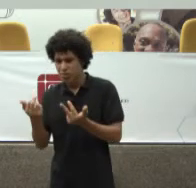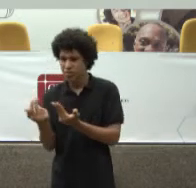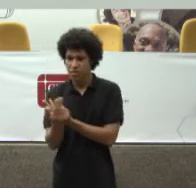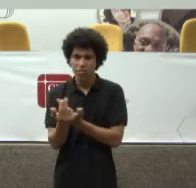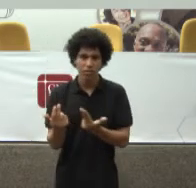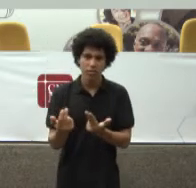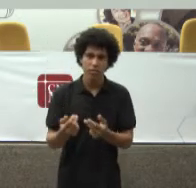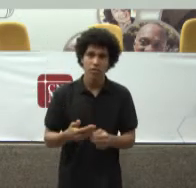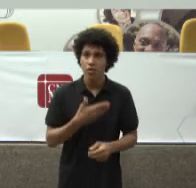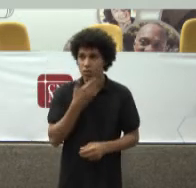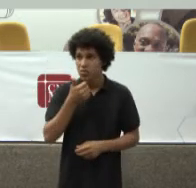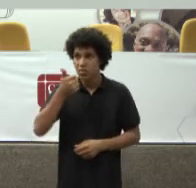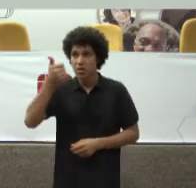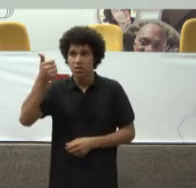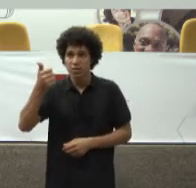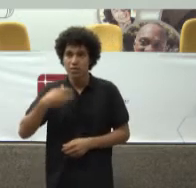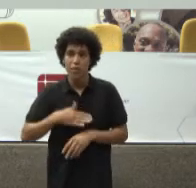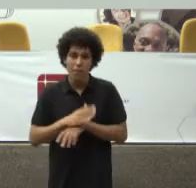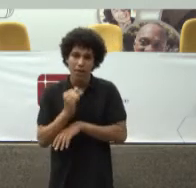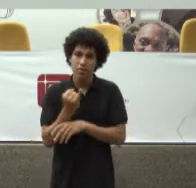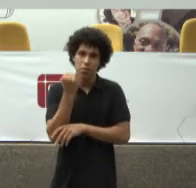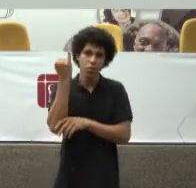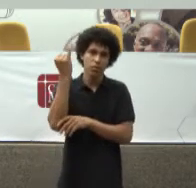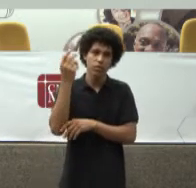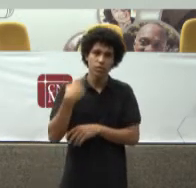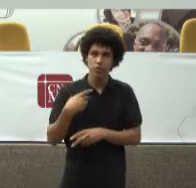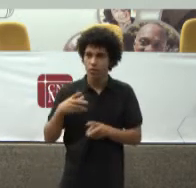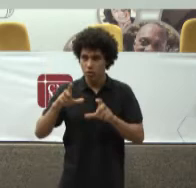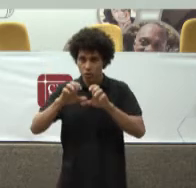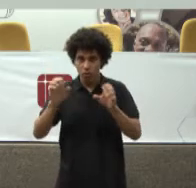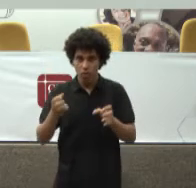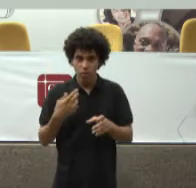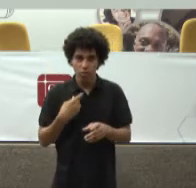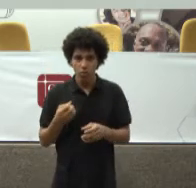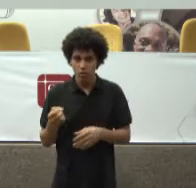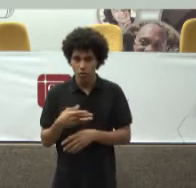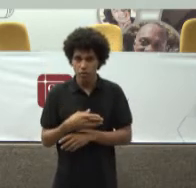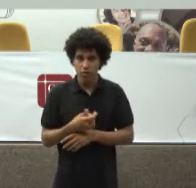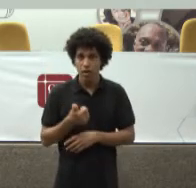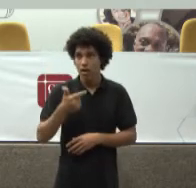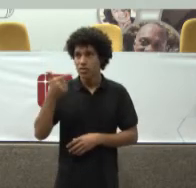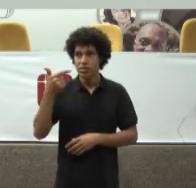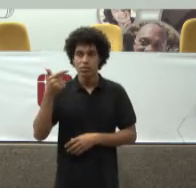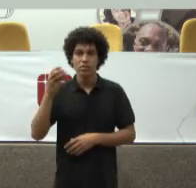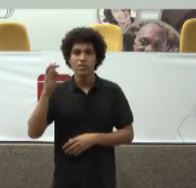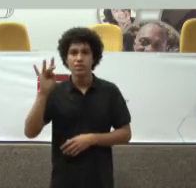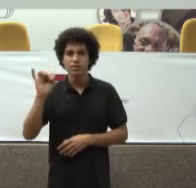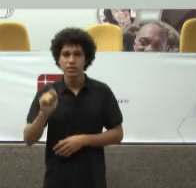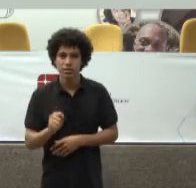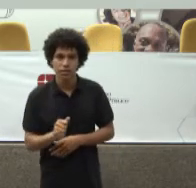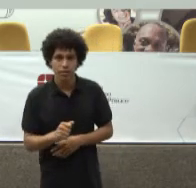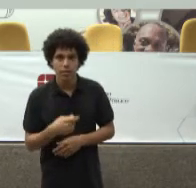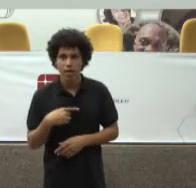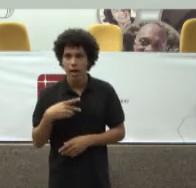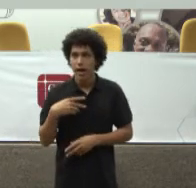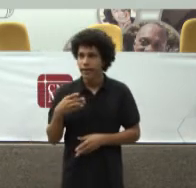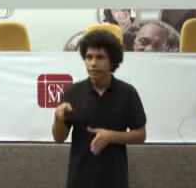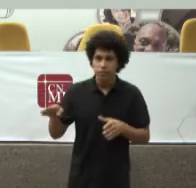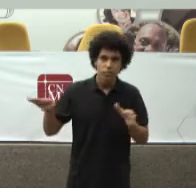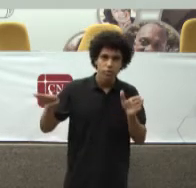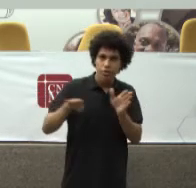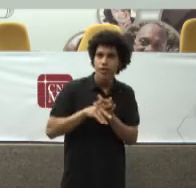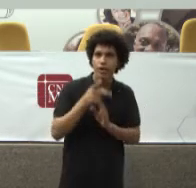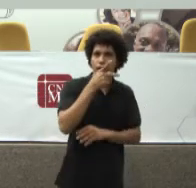melhores E mais importantes Quadros nossos São guindados À segunda instância E na segunda instância O que fazem? Pareceres em